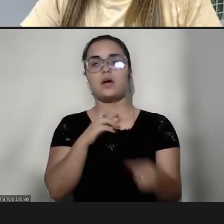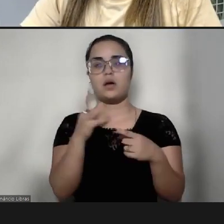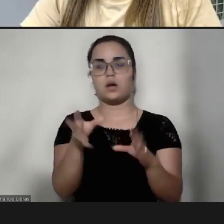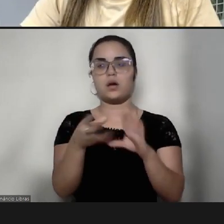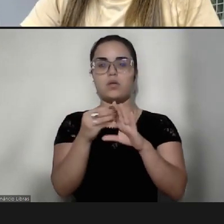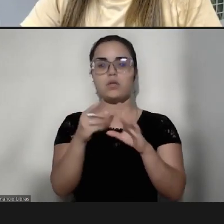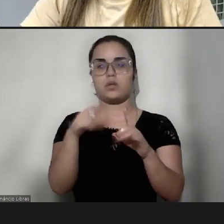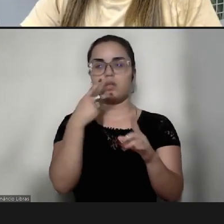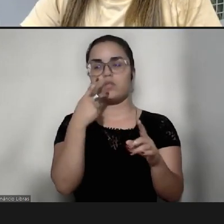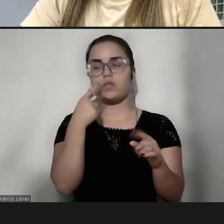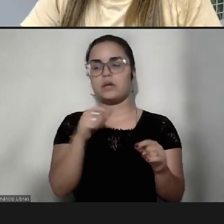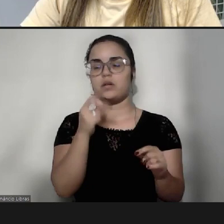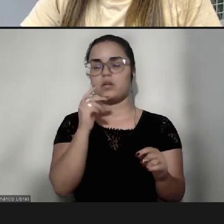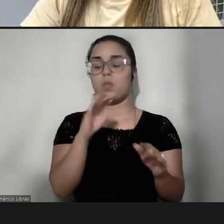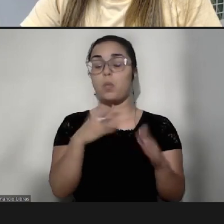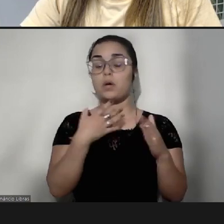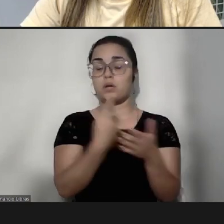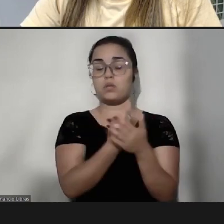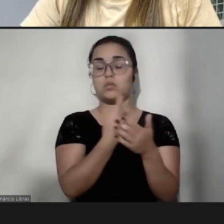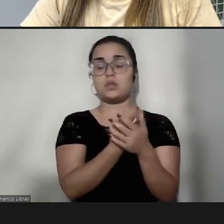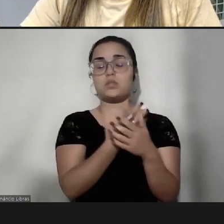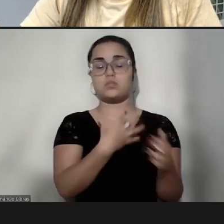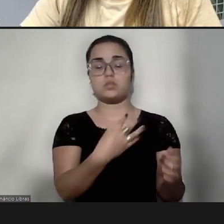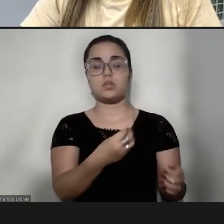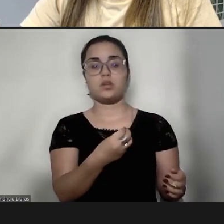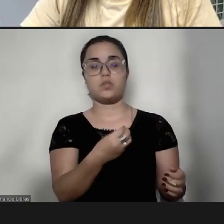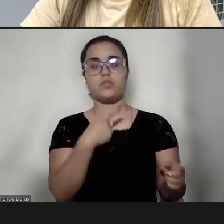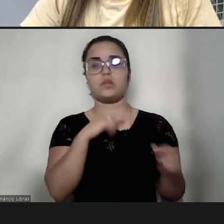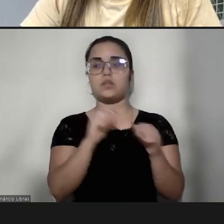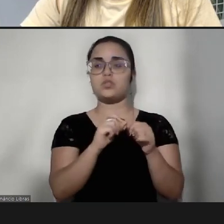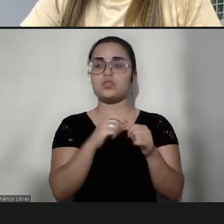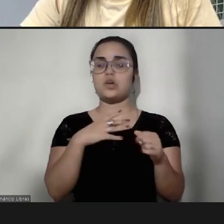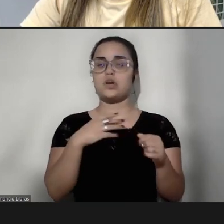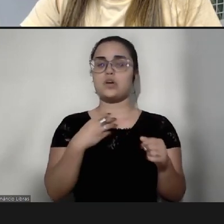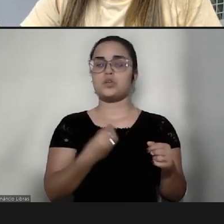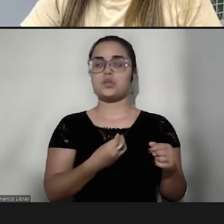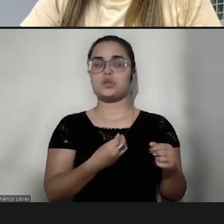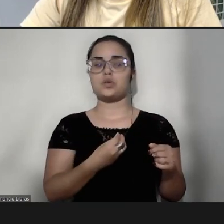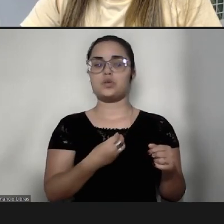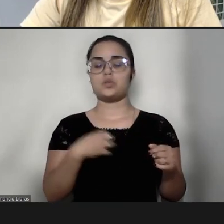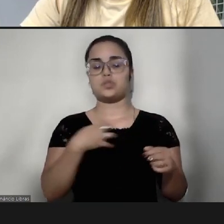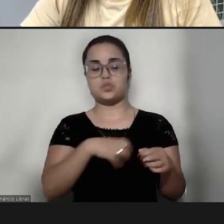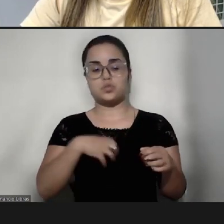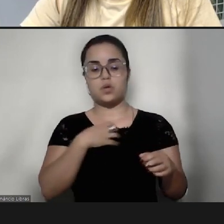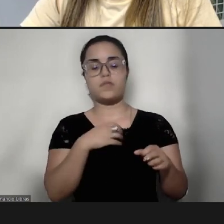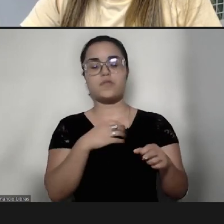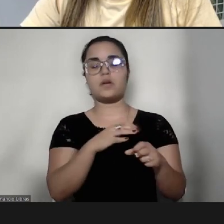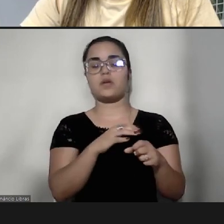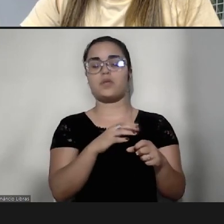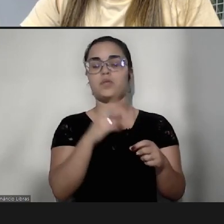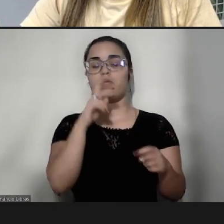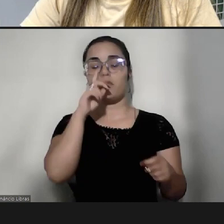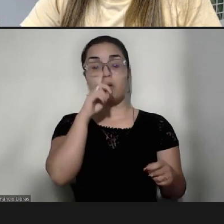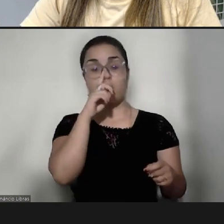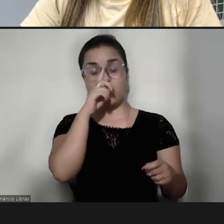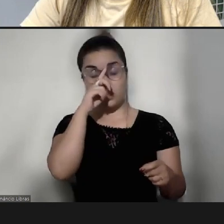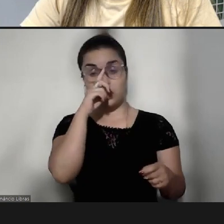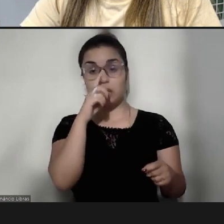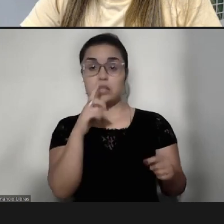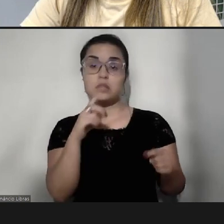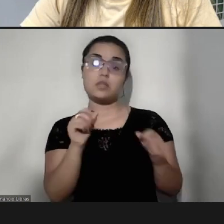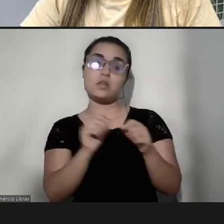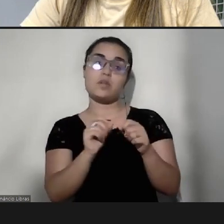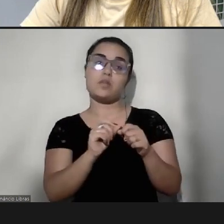acontece isso, né, seu filho foi agredido, foi ofendido, é em nós que eles